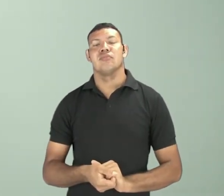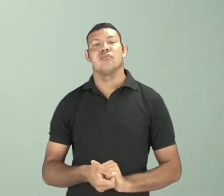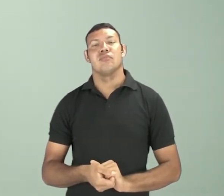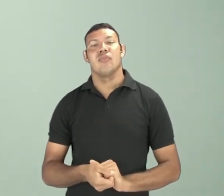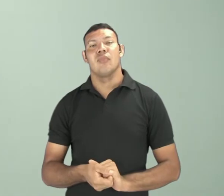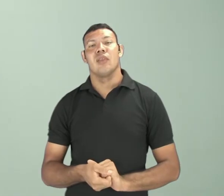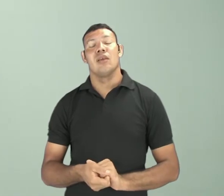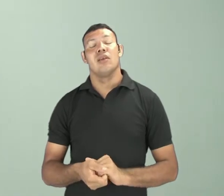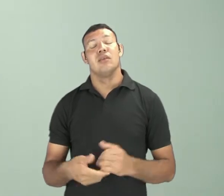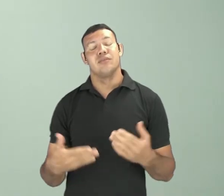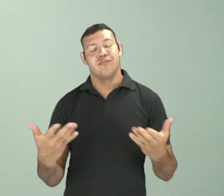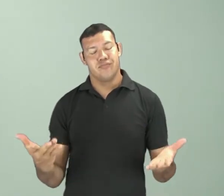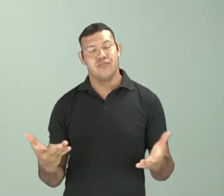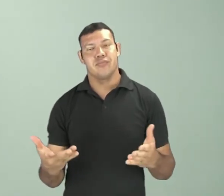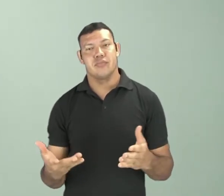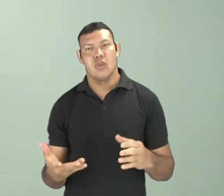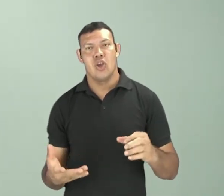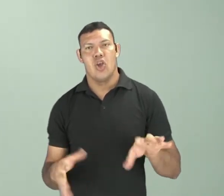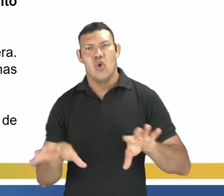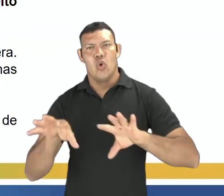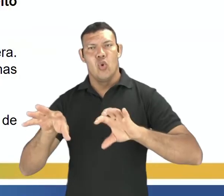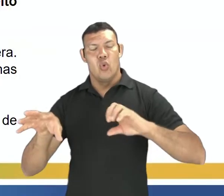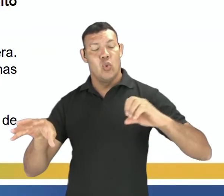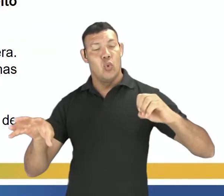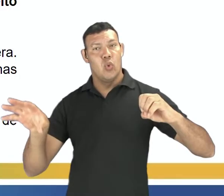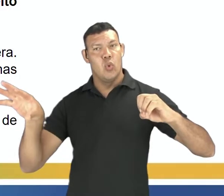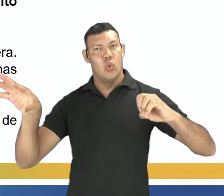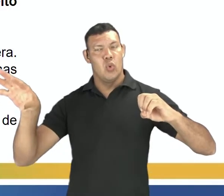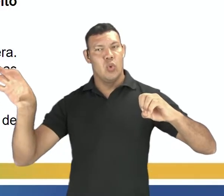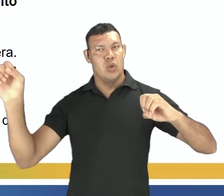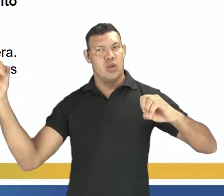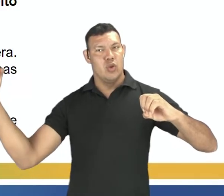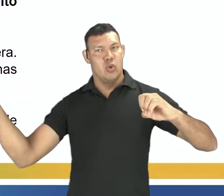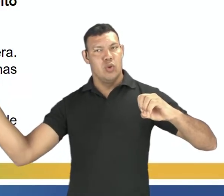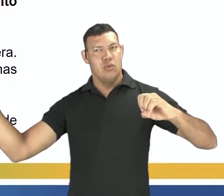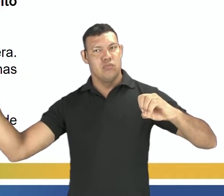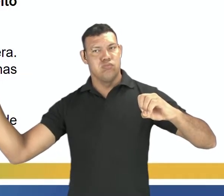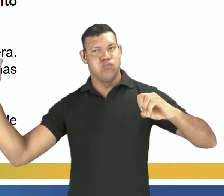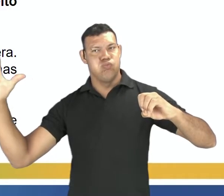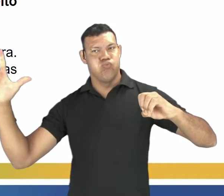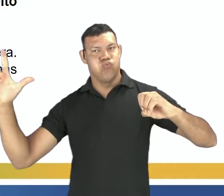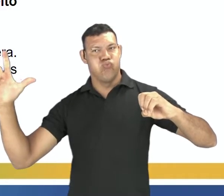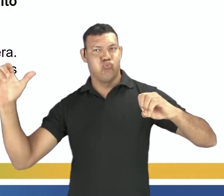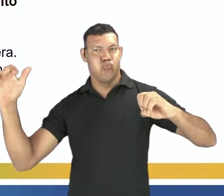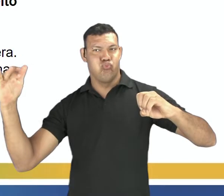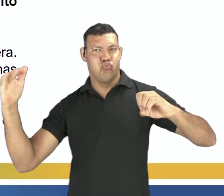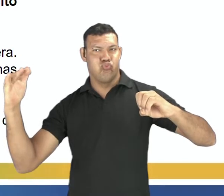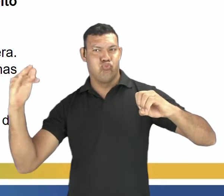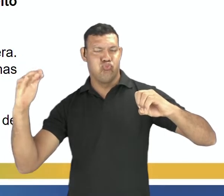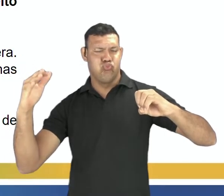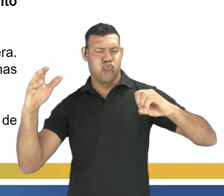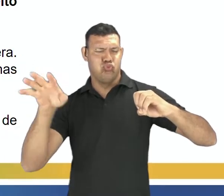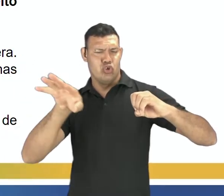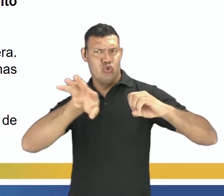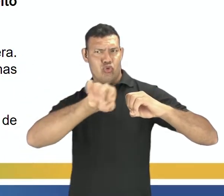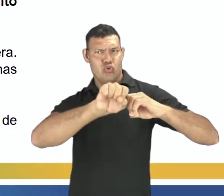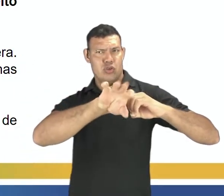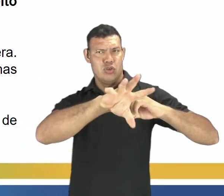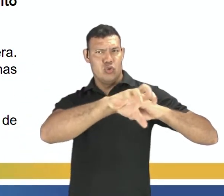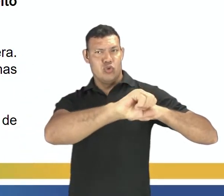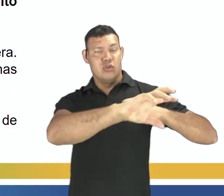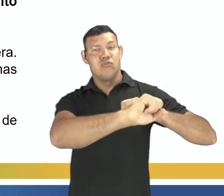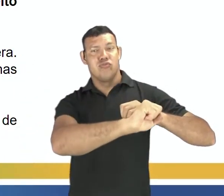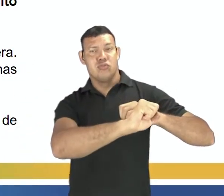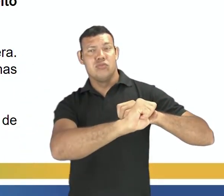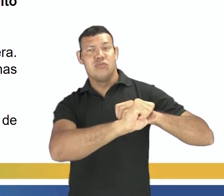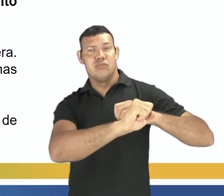também é absorvida pelos gases que são responsáveis pelo efeito estufa, como nos exemplos citados aí, o vapor